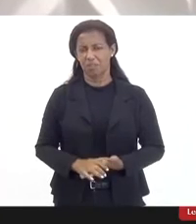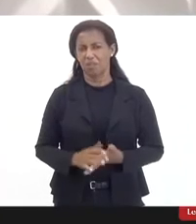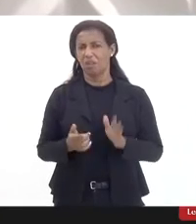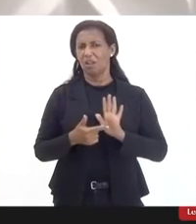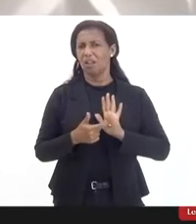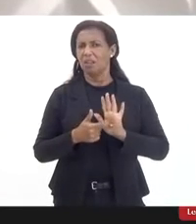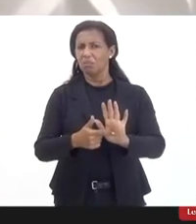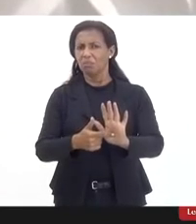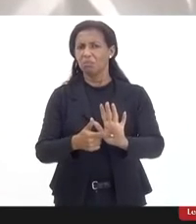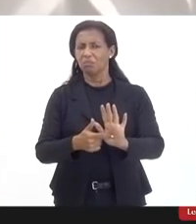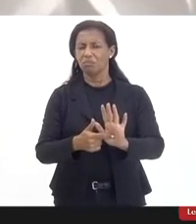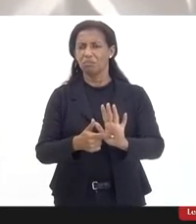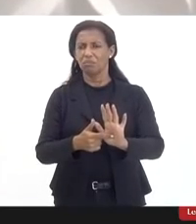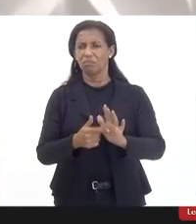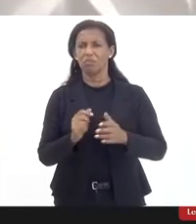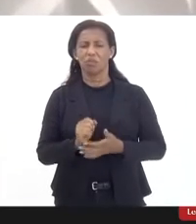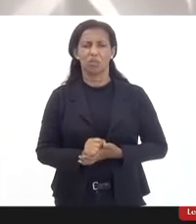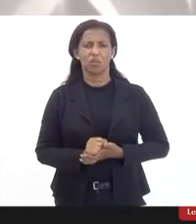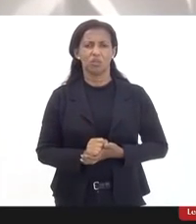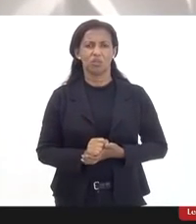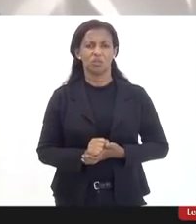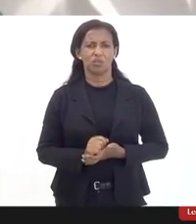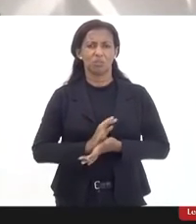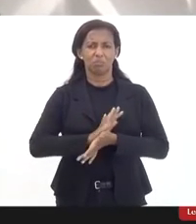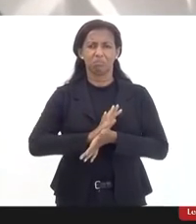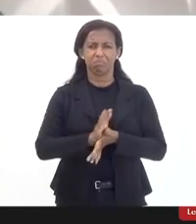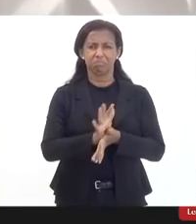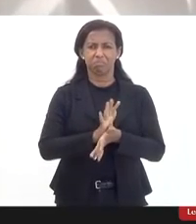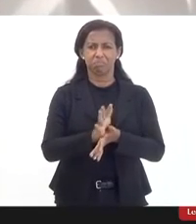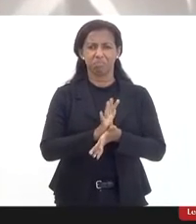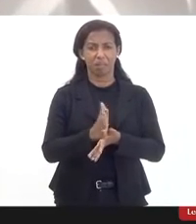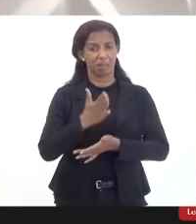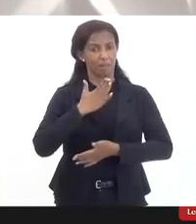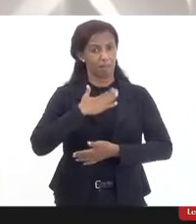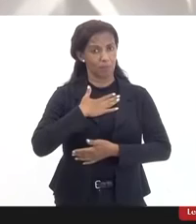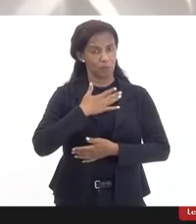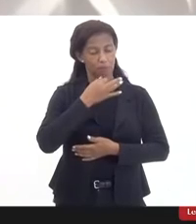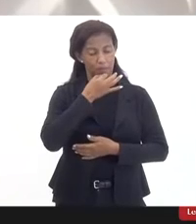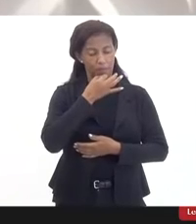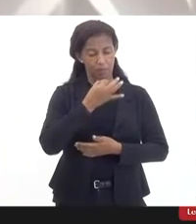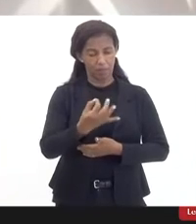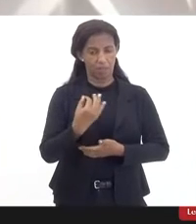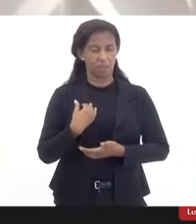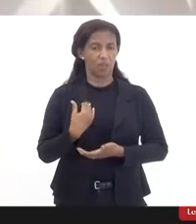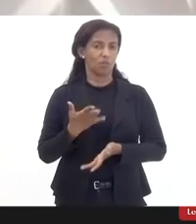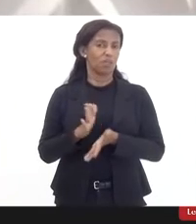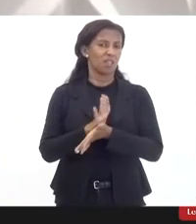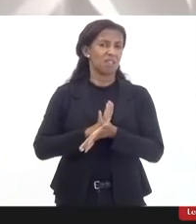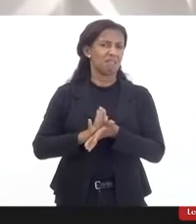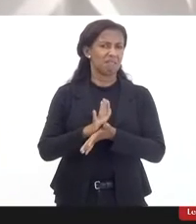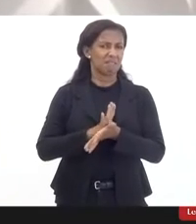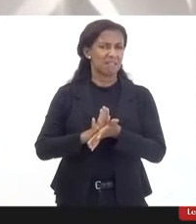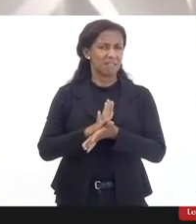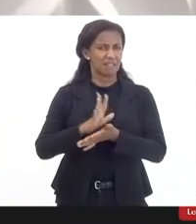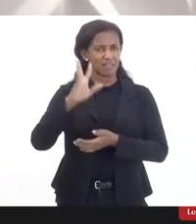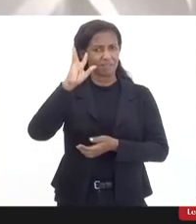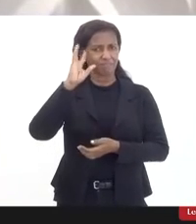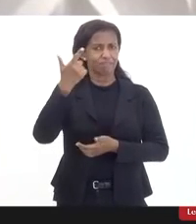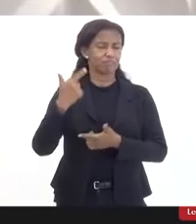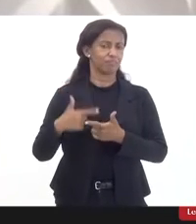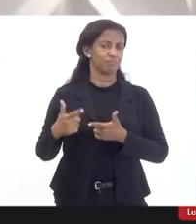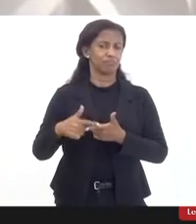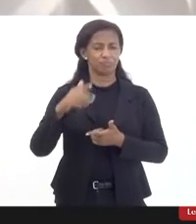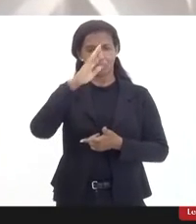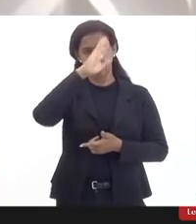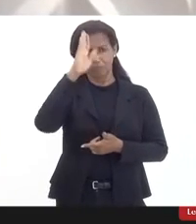apenas um gesto de preconceito, na minha opinião, que em nada vai solucionar os problemas do